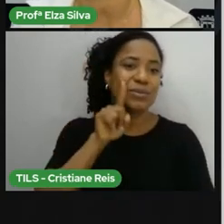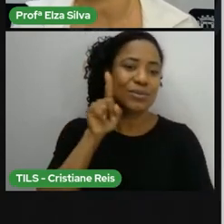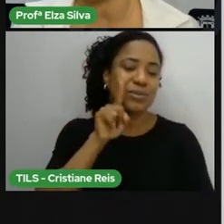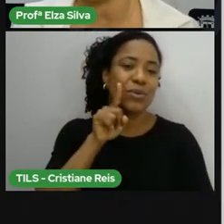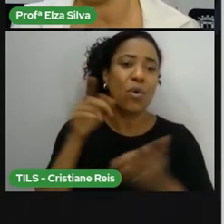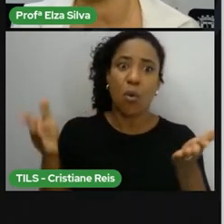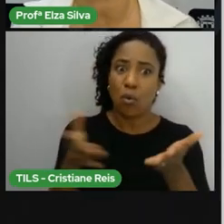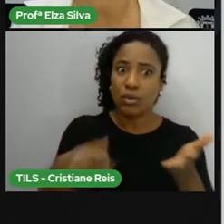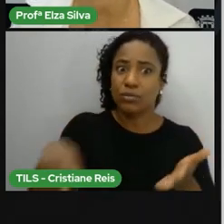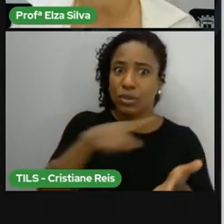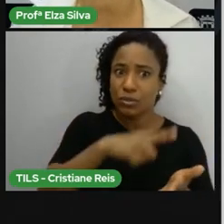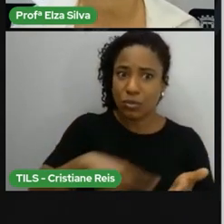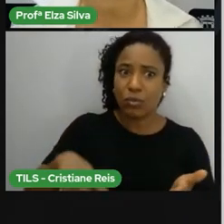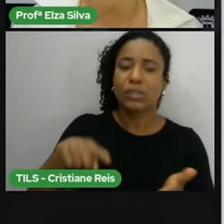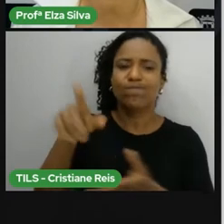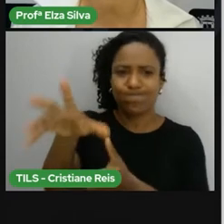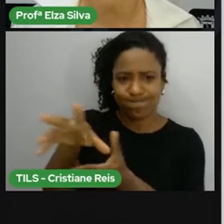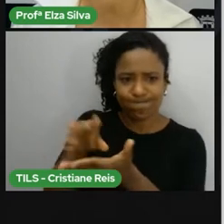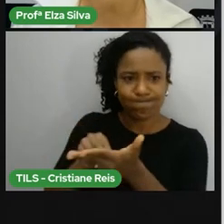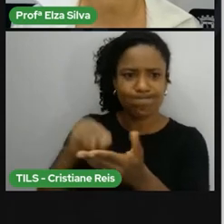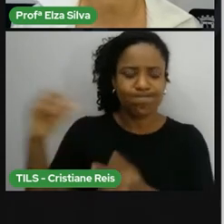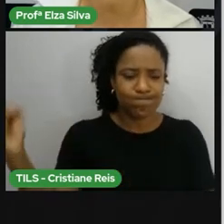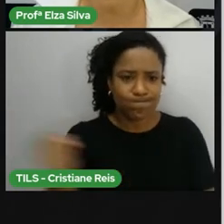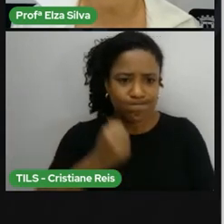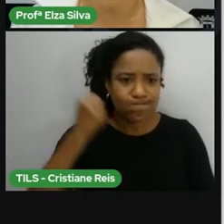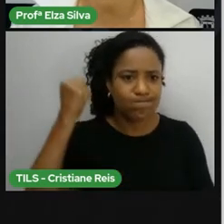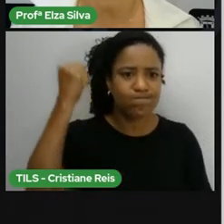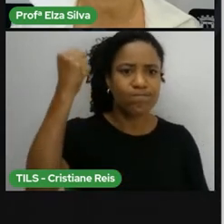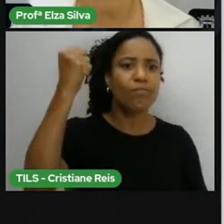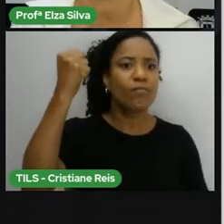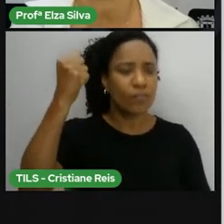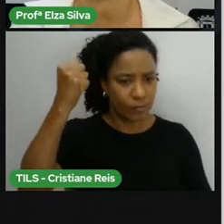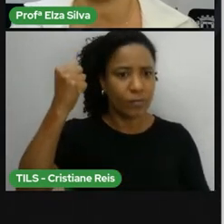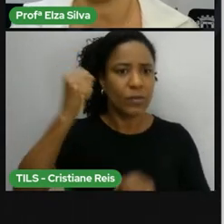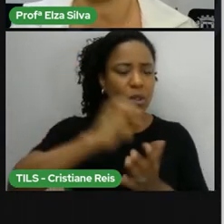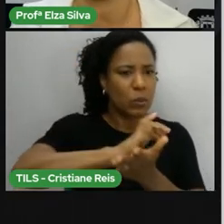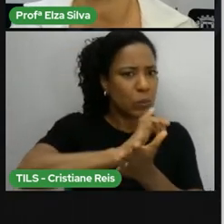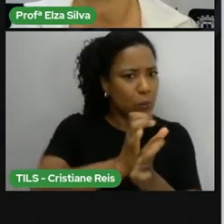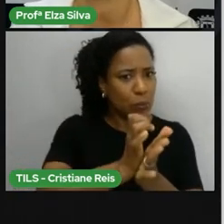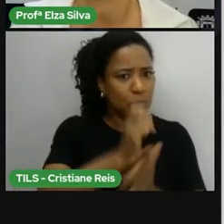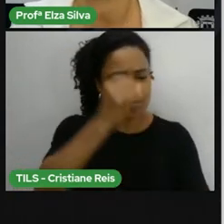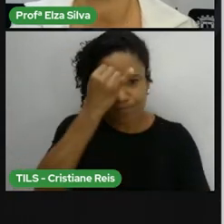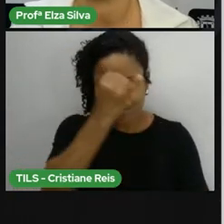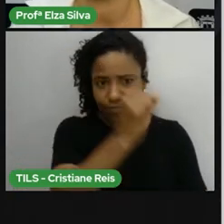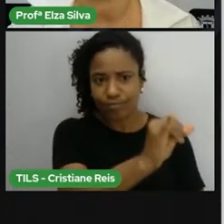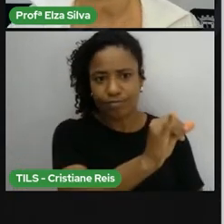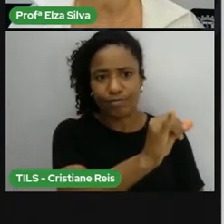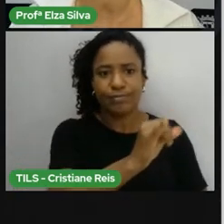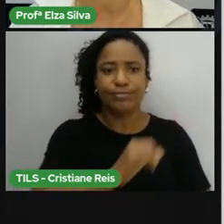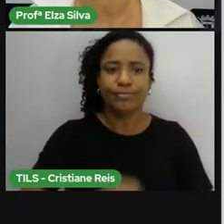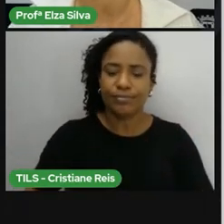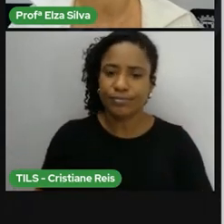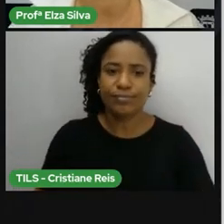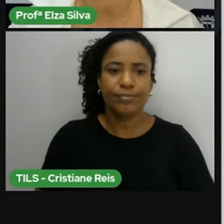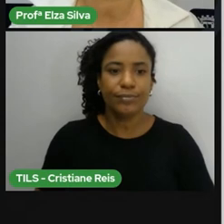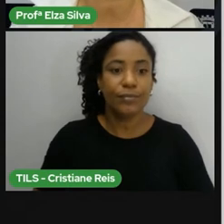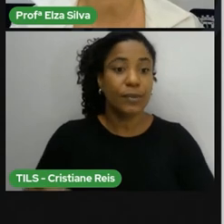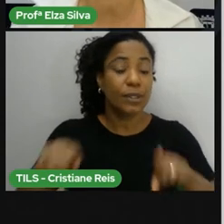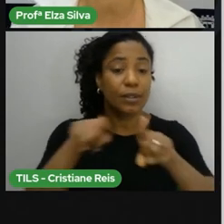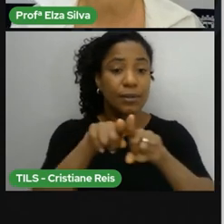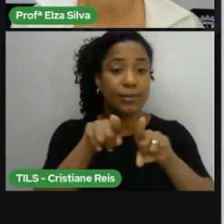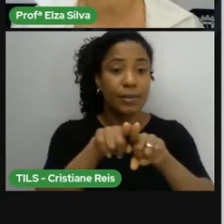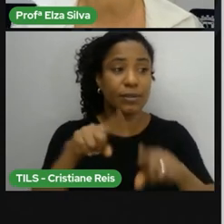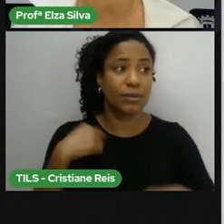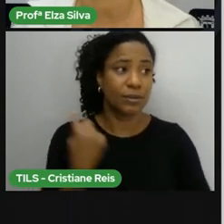para todos aqueles que também lutam para combater o racismo até os dias atuais. Aprendemos também um